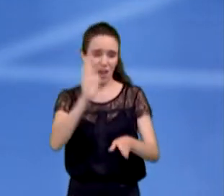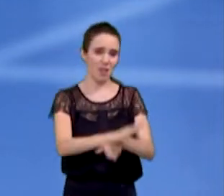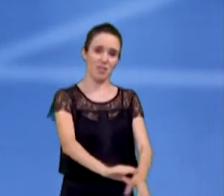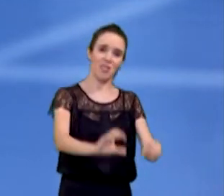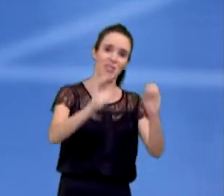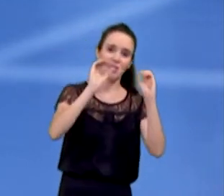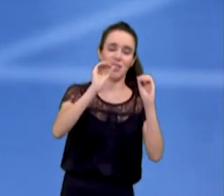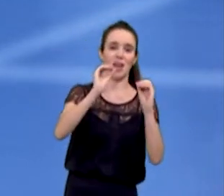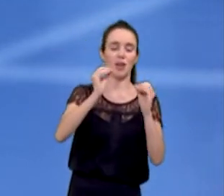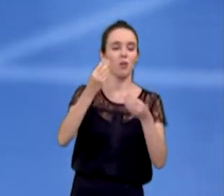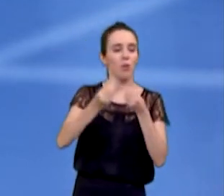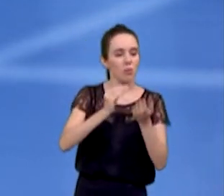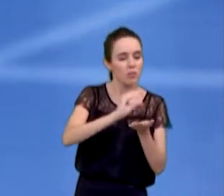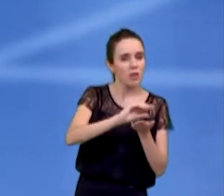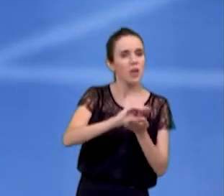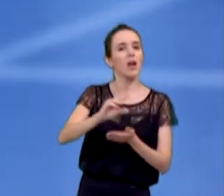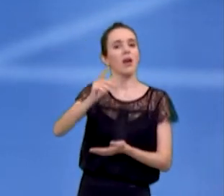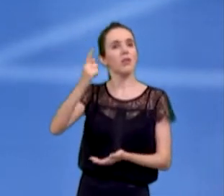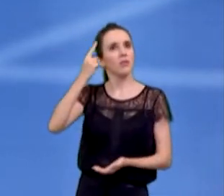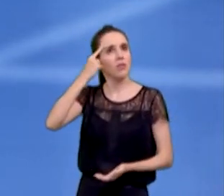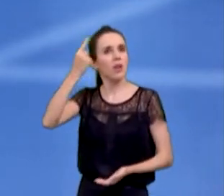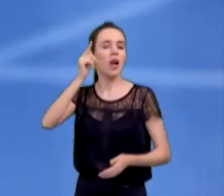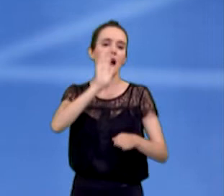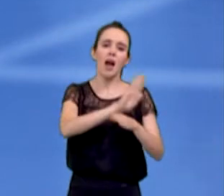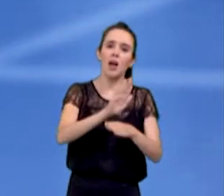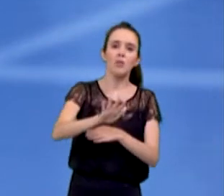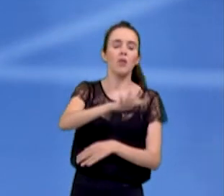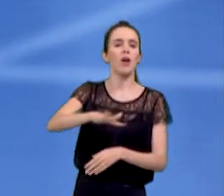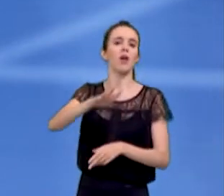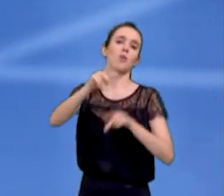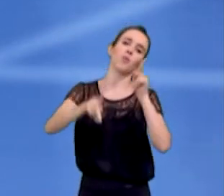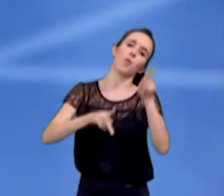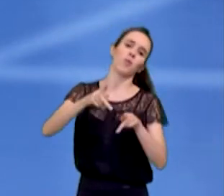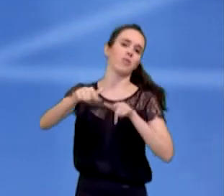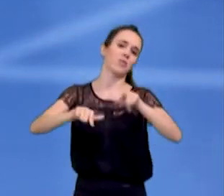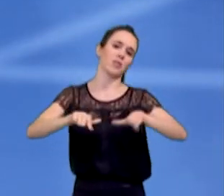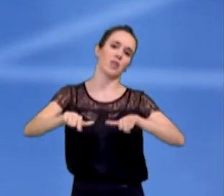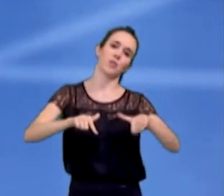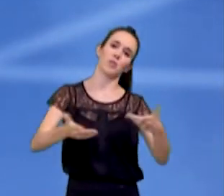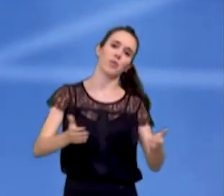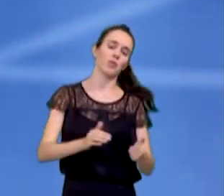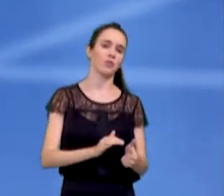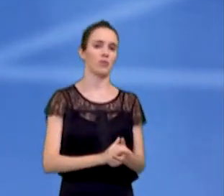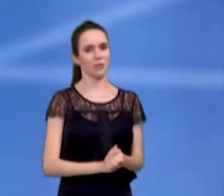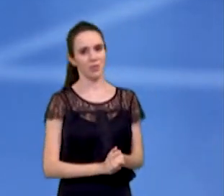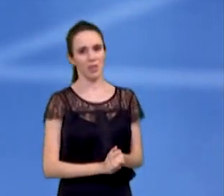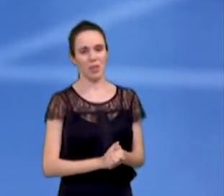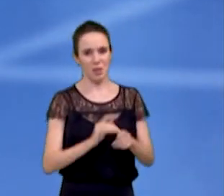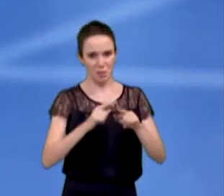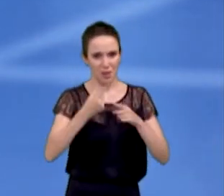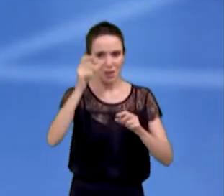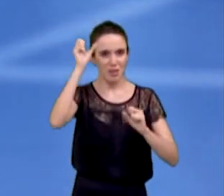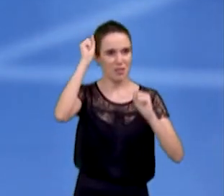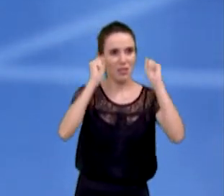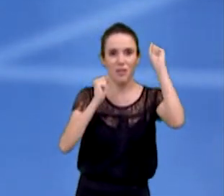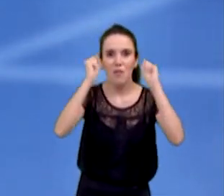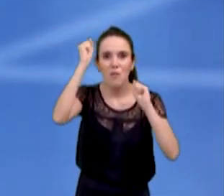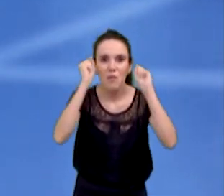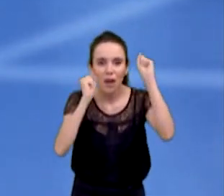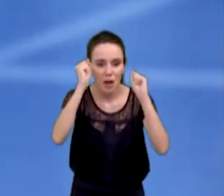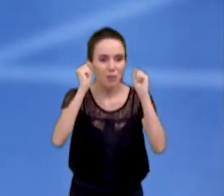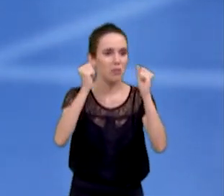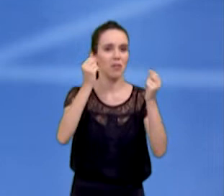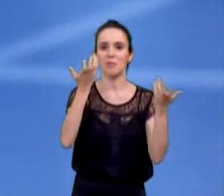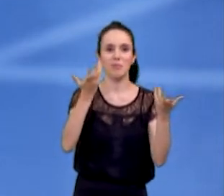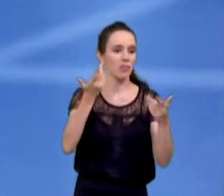auxílio, desse apoio, desse cuidado com as pessoas. No momento em que fábricas, empregos foram